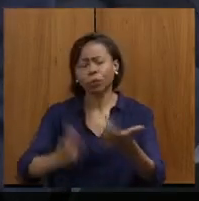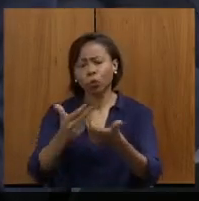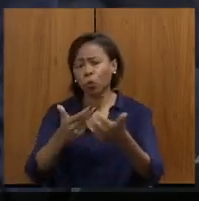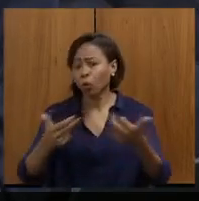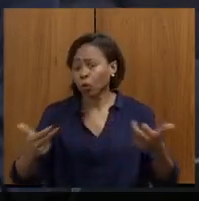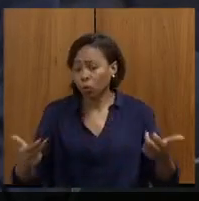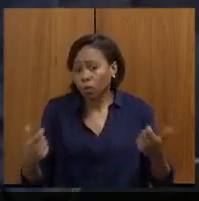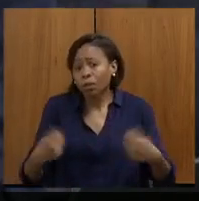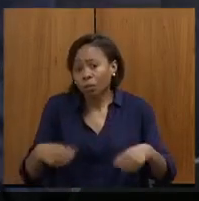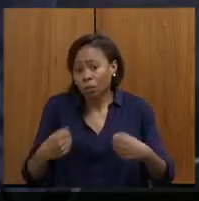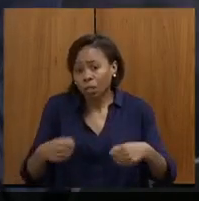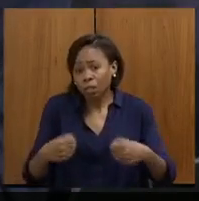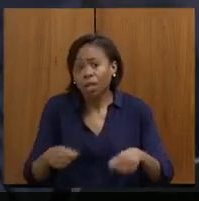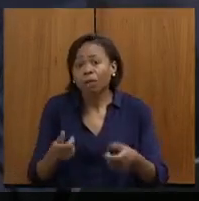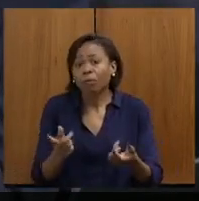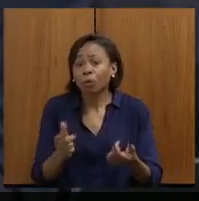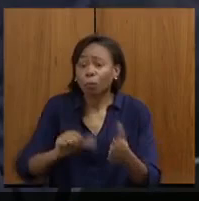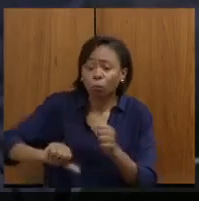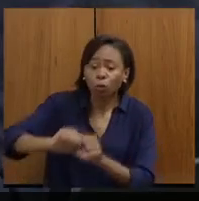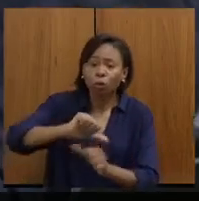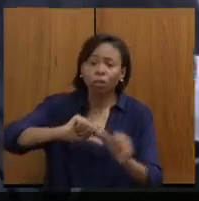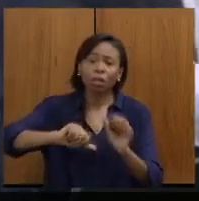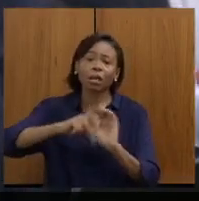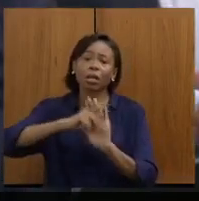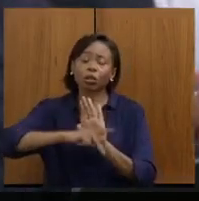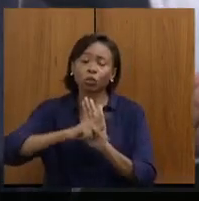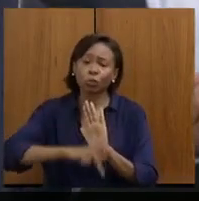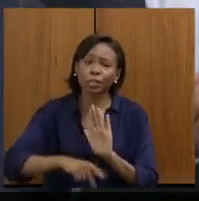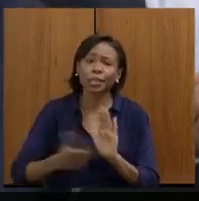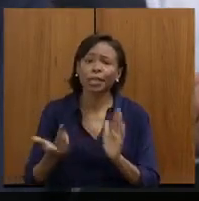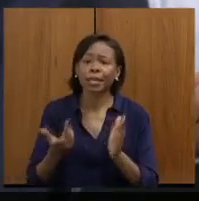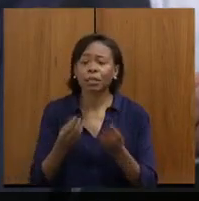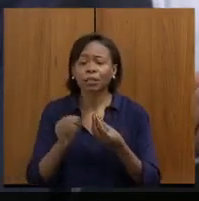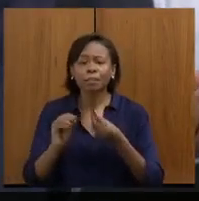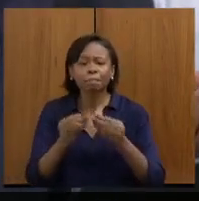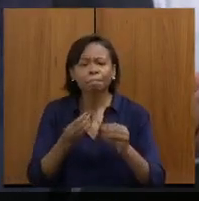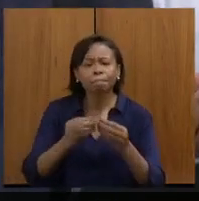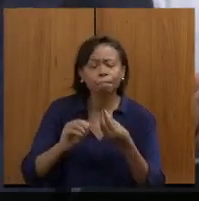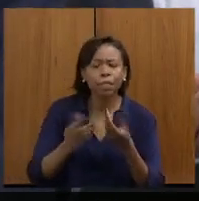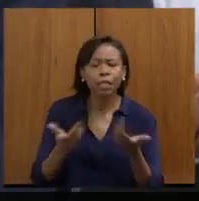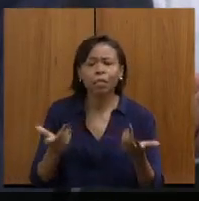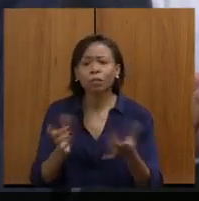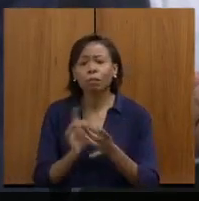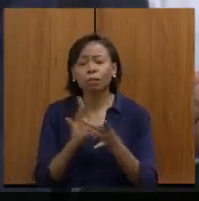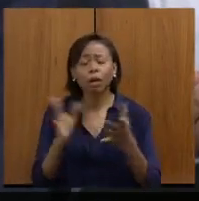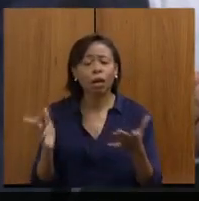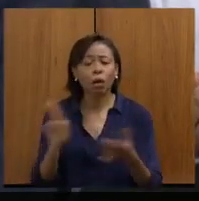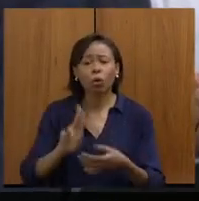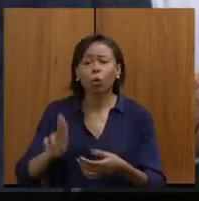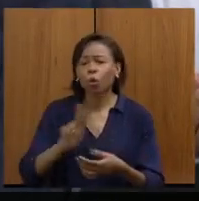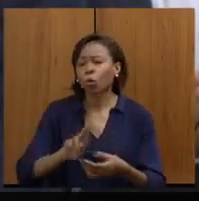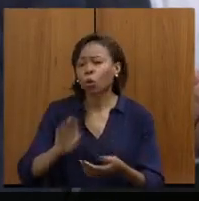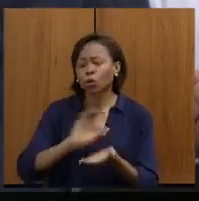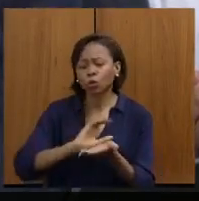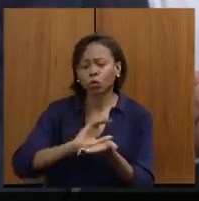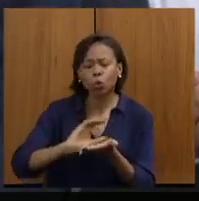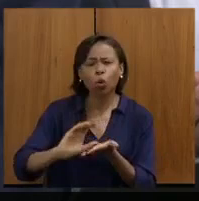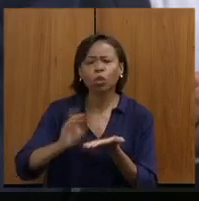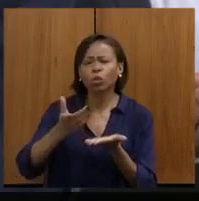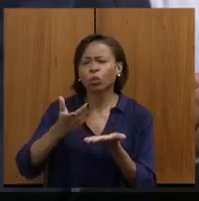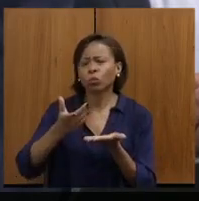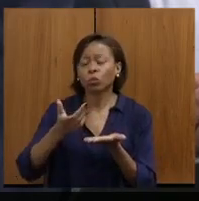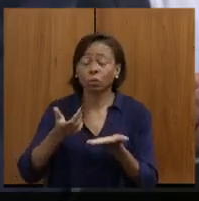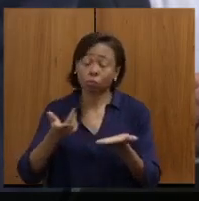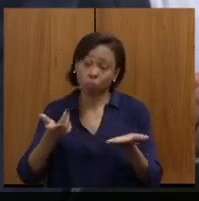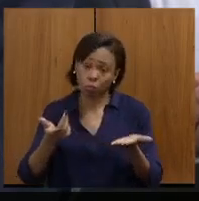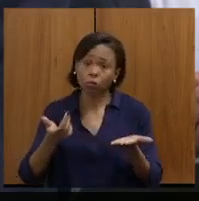viabilizar mudanças de projeto, de uma flexibilidade maior no uso provisório dos recursos, tudo isso está